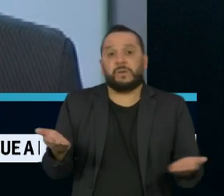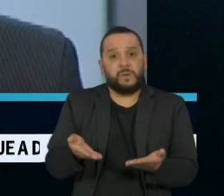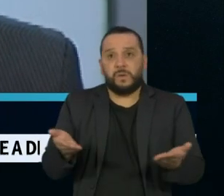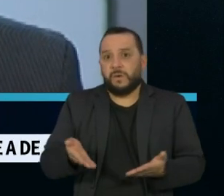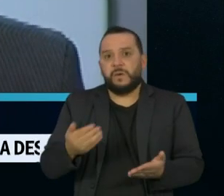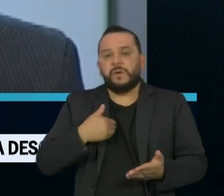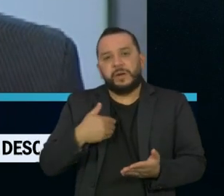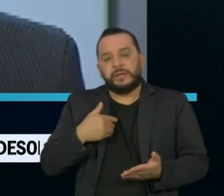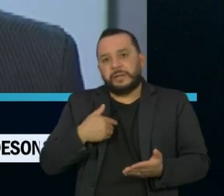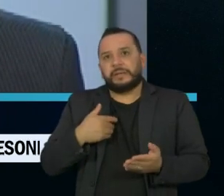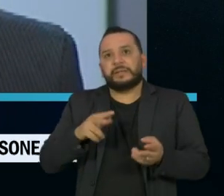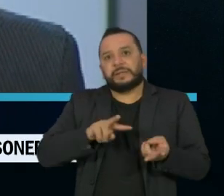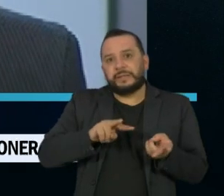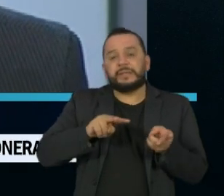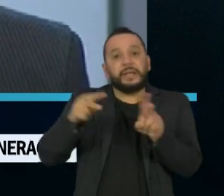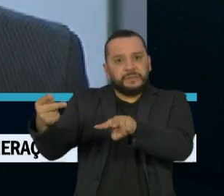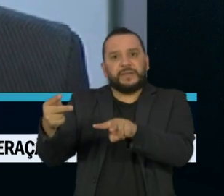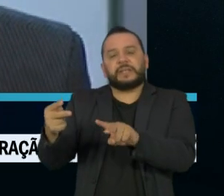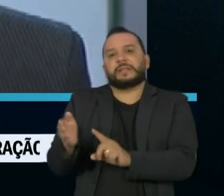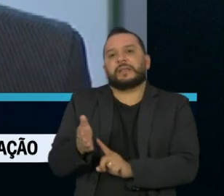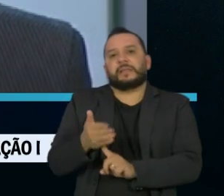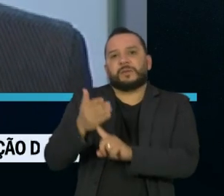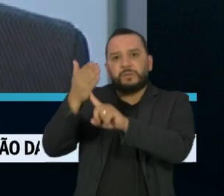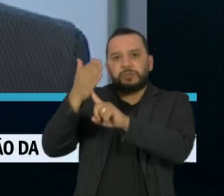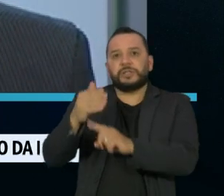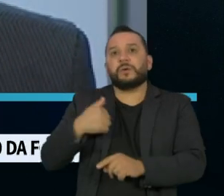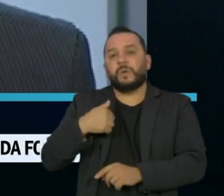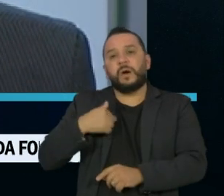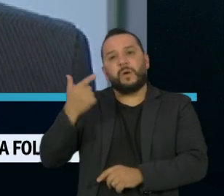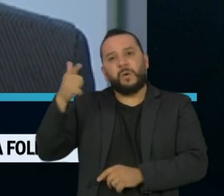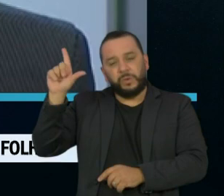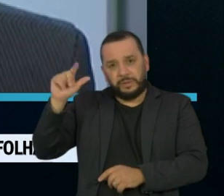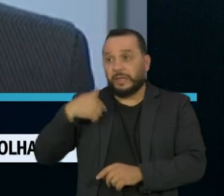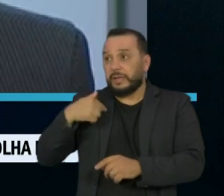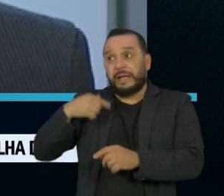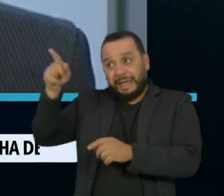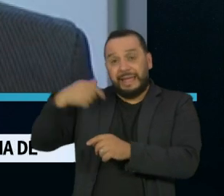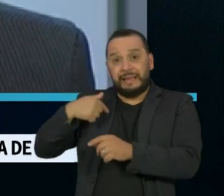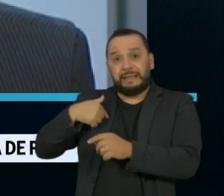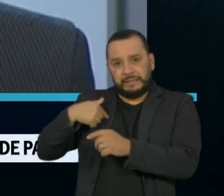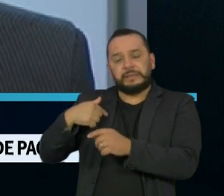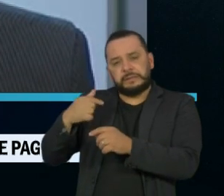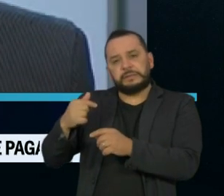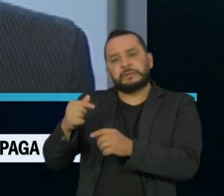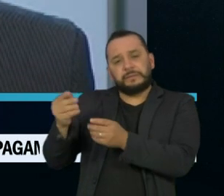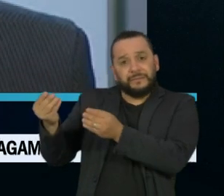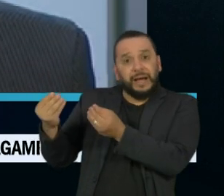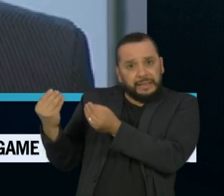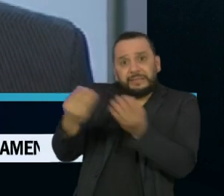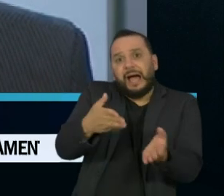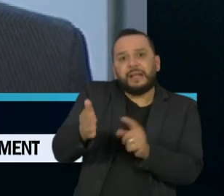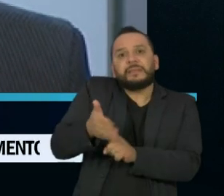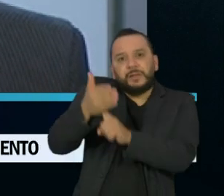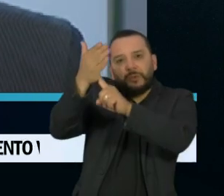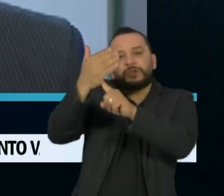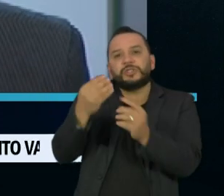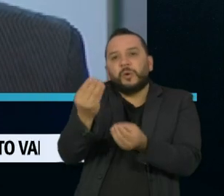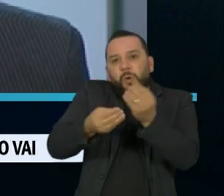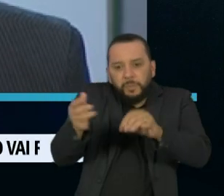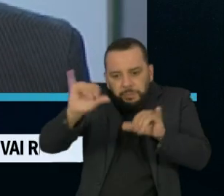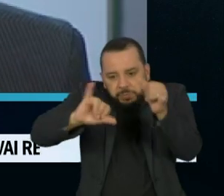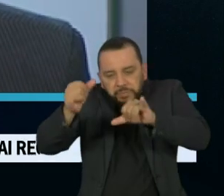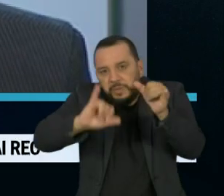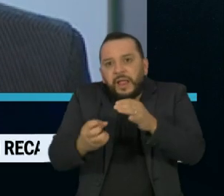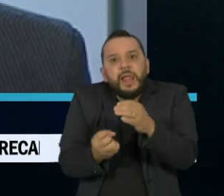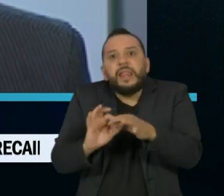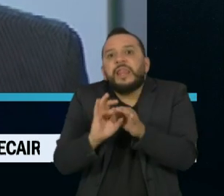transferência de tecnologia como essa parceria com a AstraZeneca está nos possibilitando que vai nos também passar uma autonomia